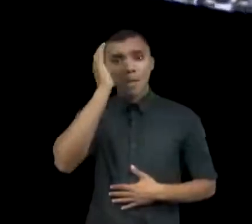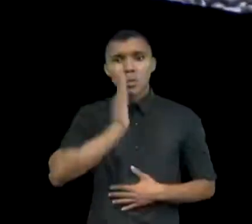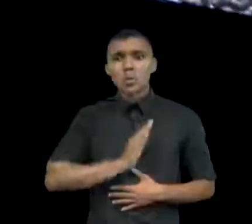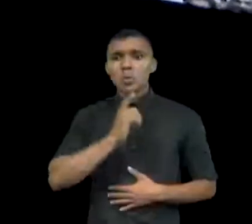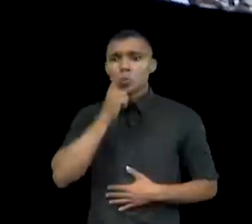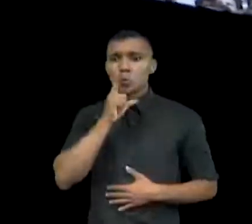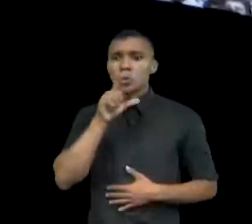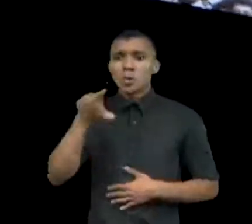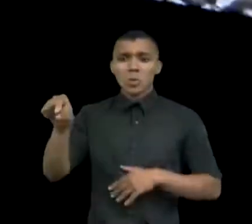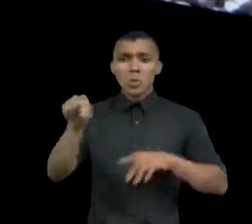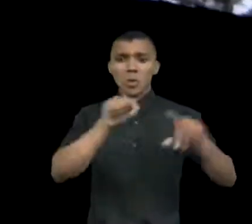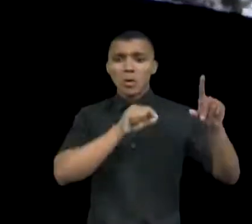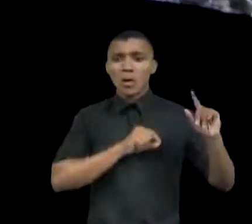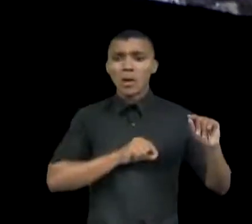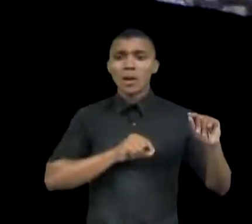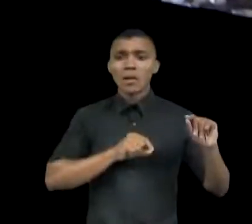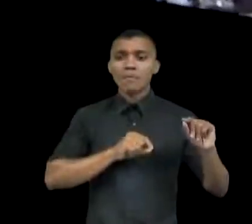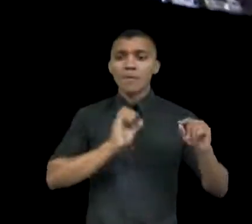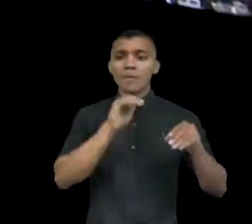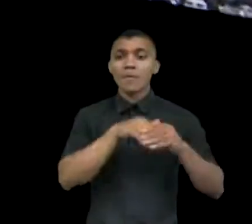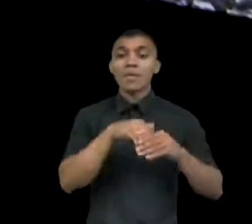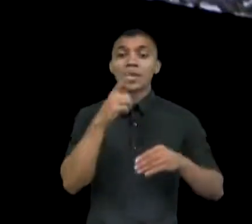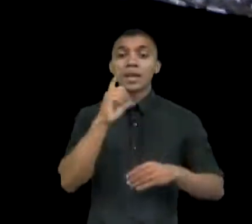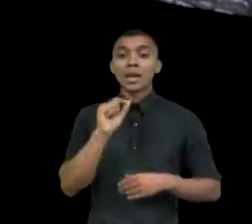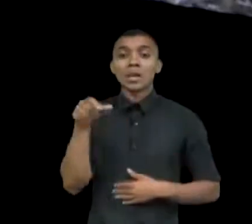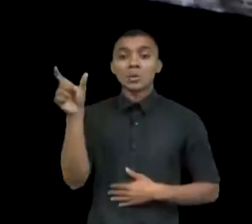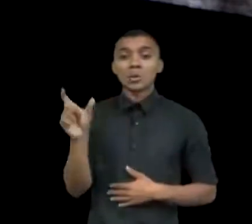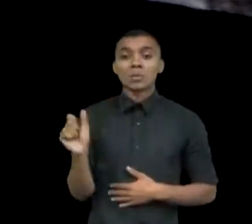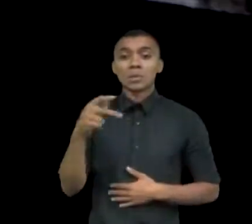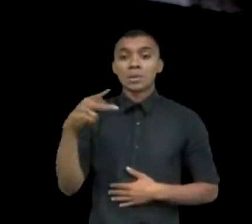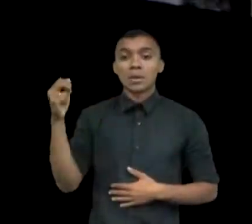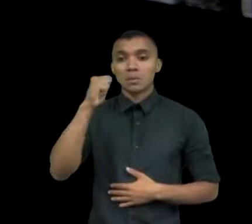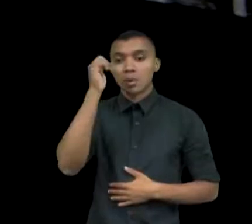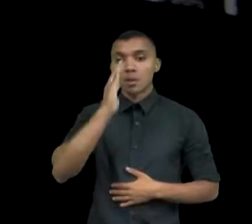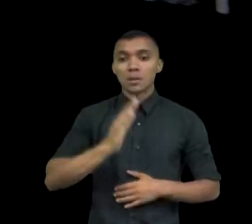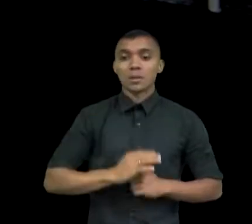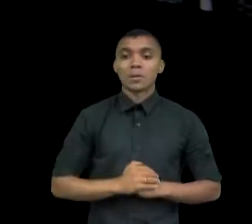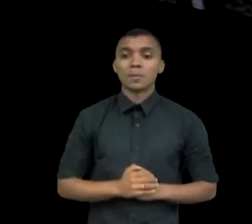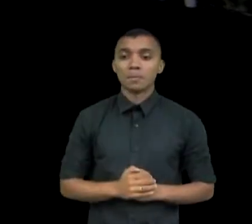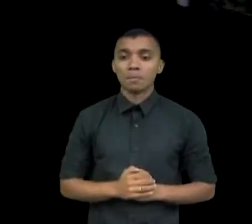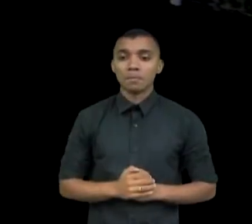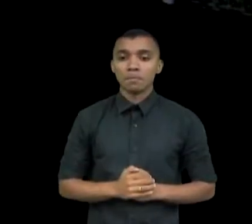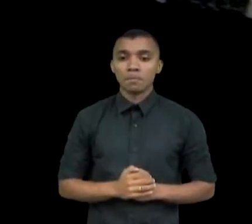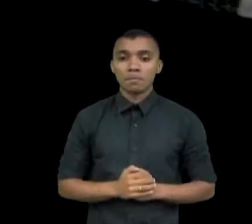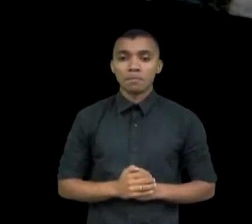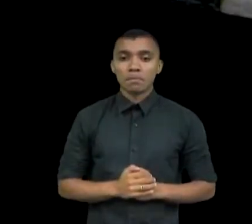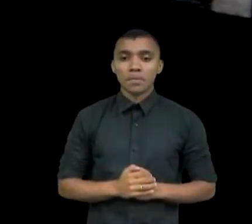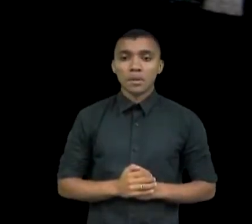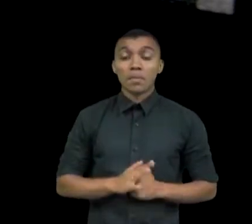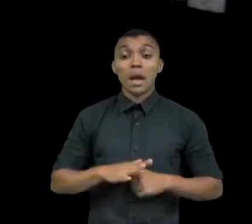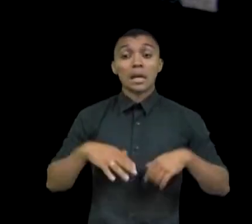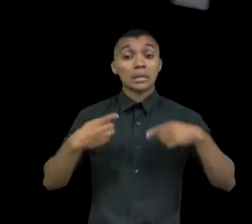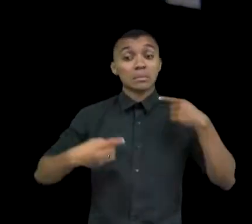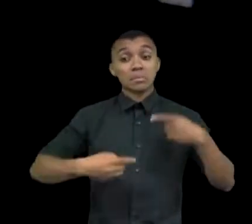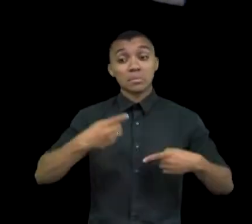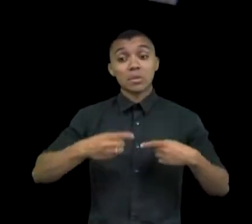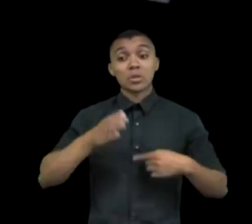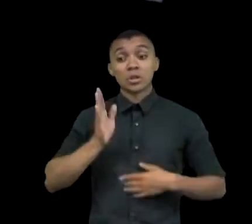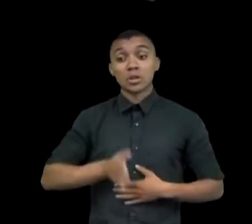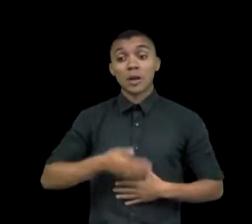pelo voto direto o presidente da república. A eleição foi a mais concorrida da história, com 22